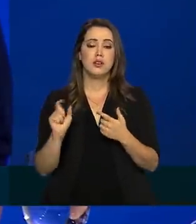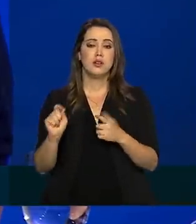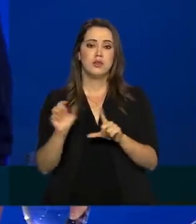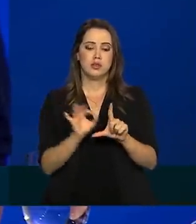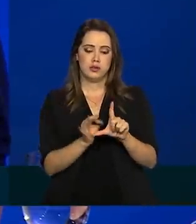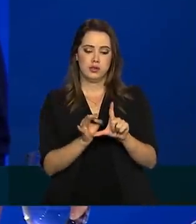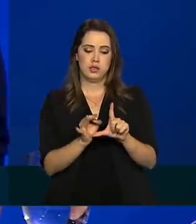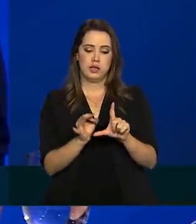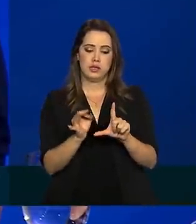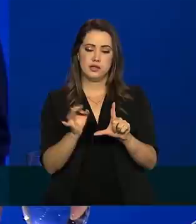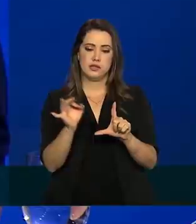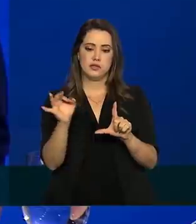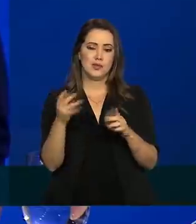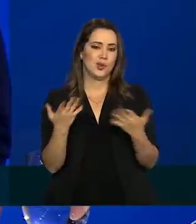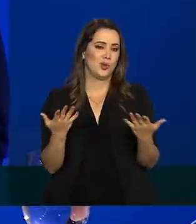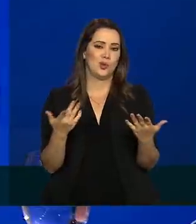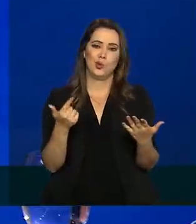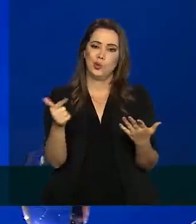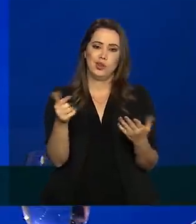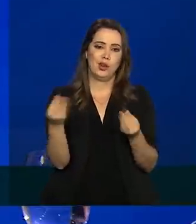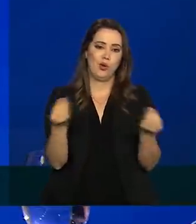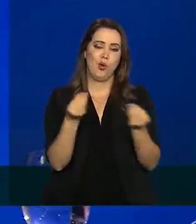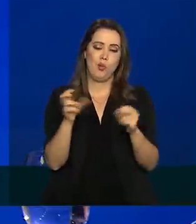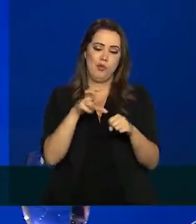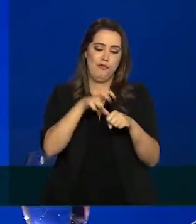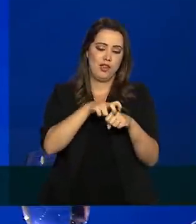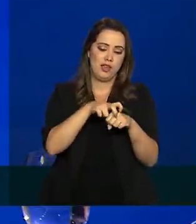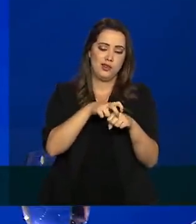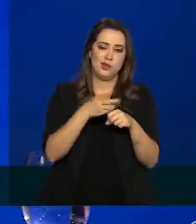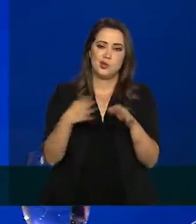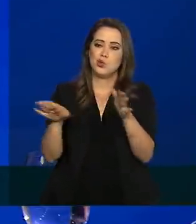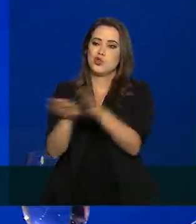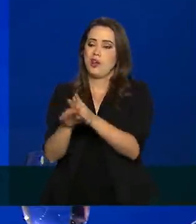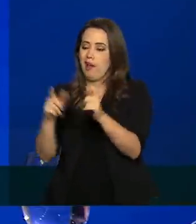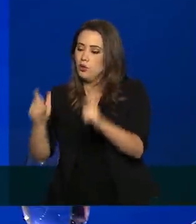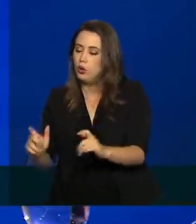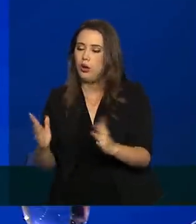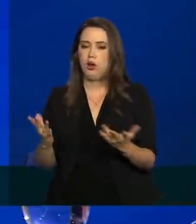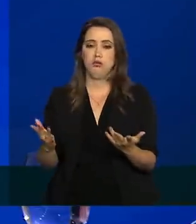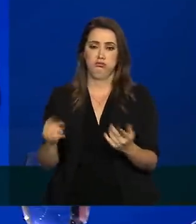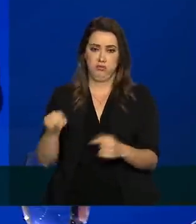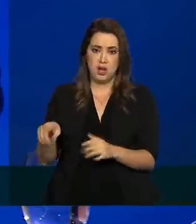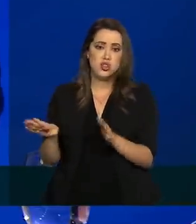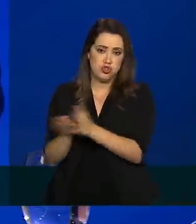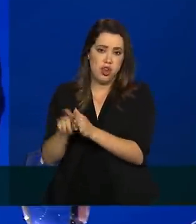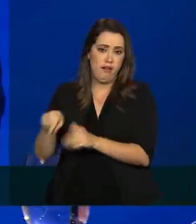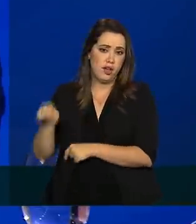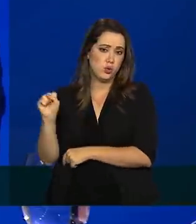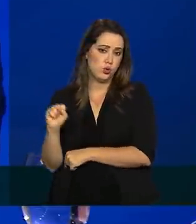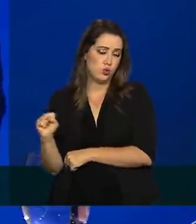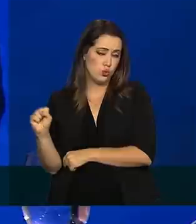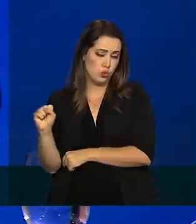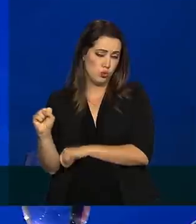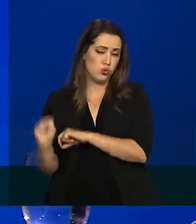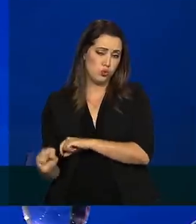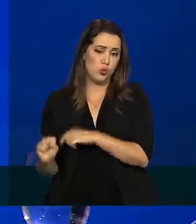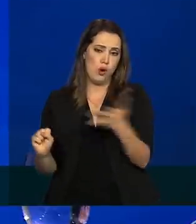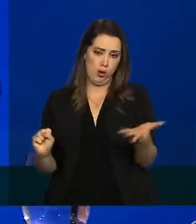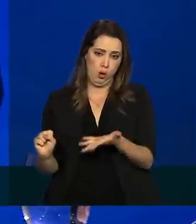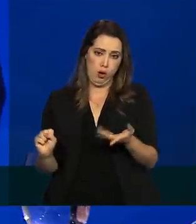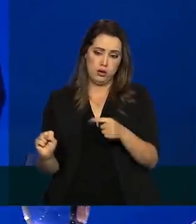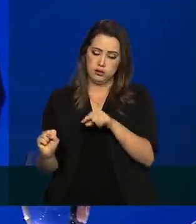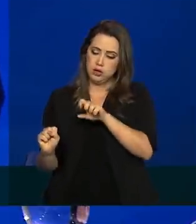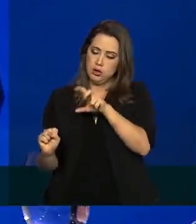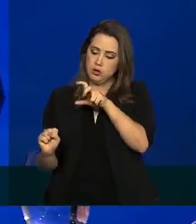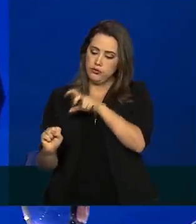porque não tem como o vírus basicamente não chegar numa região. Ele vai chegar, ele chegou no sul agora e ele vai, tem